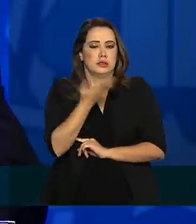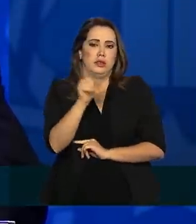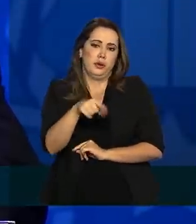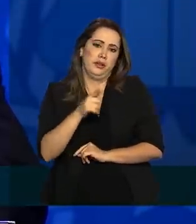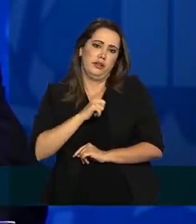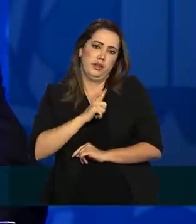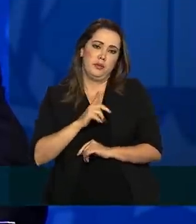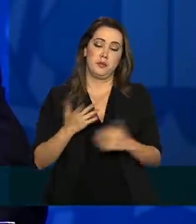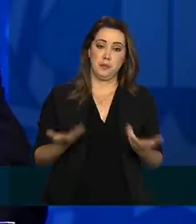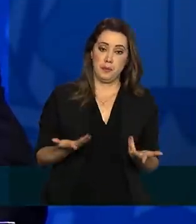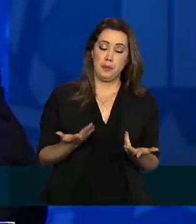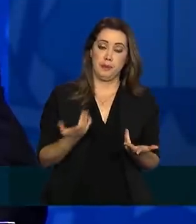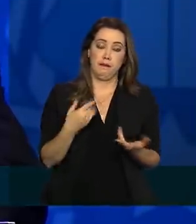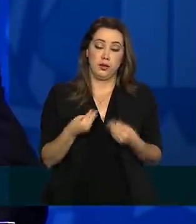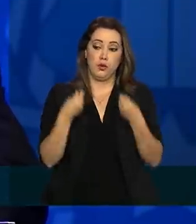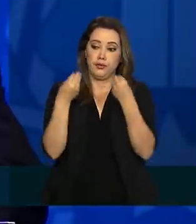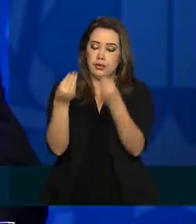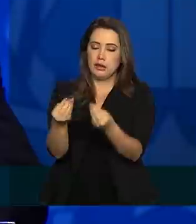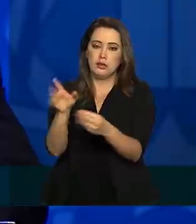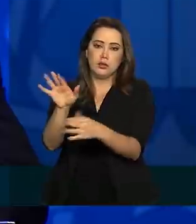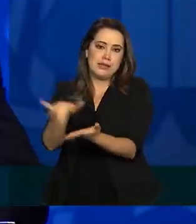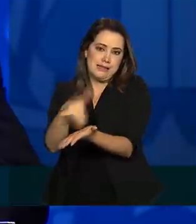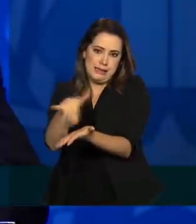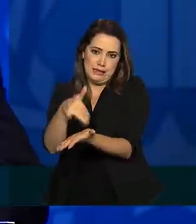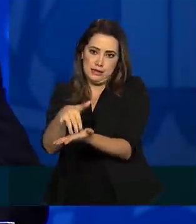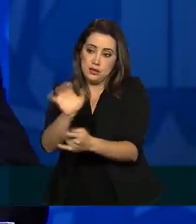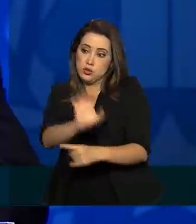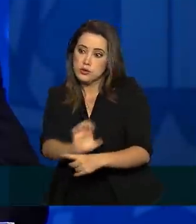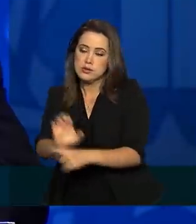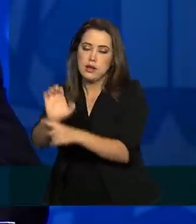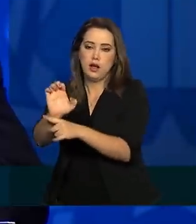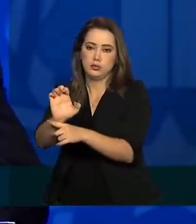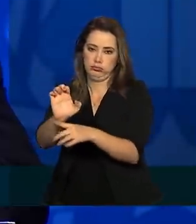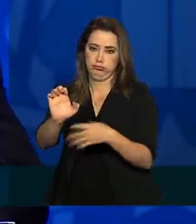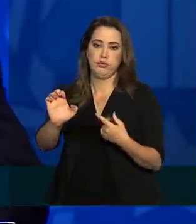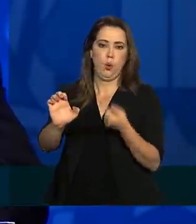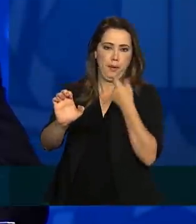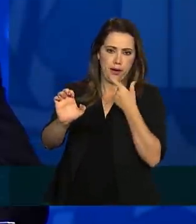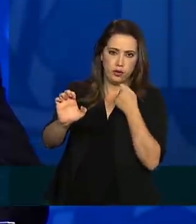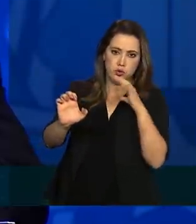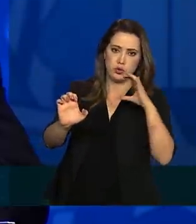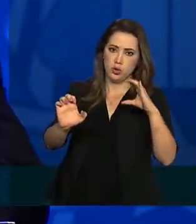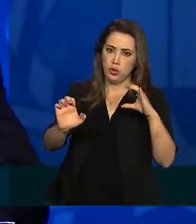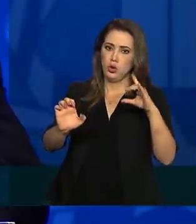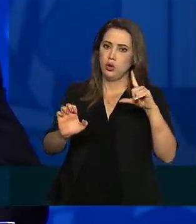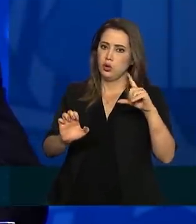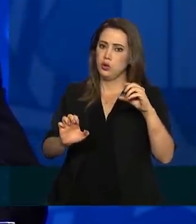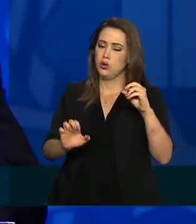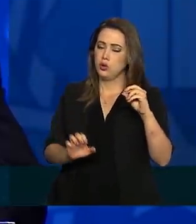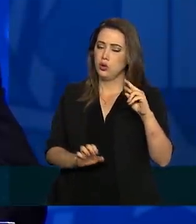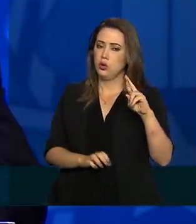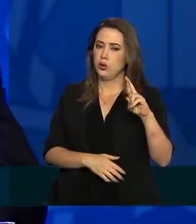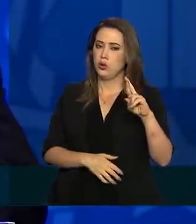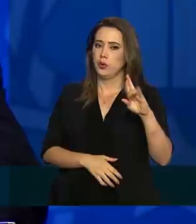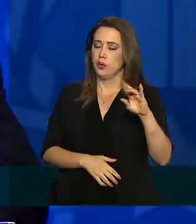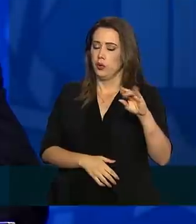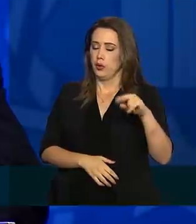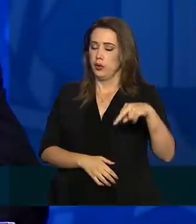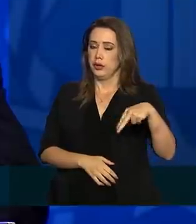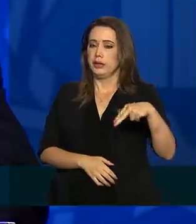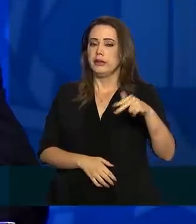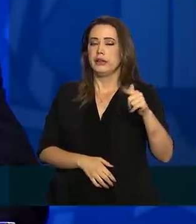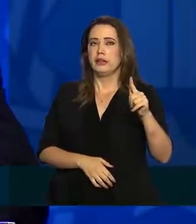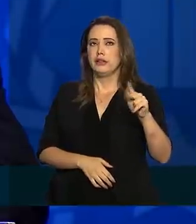comprimidos, eles são entregues à Secretaria Estadual de Saúde e a ela cabe, de acordo com